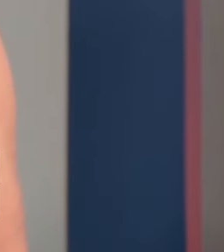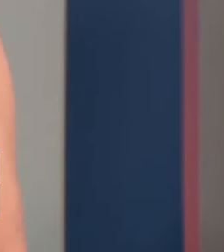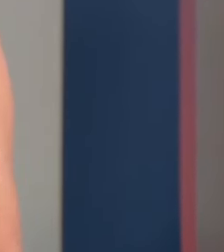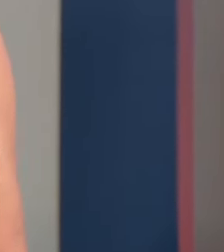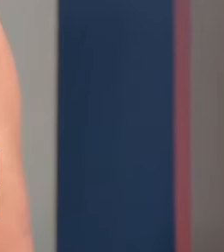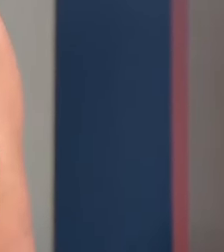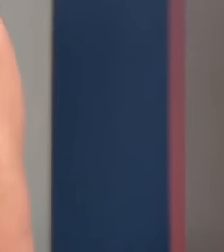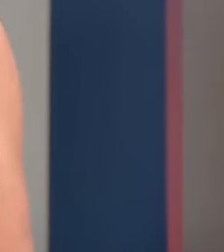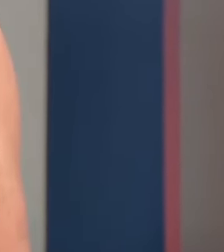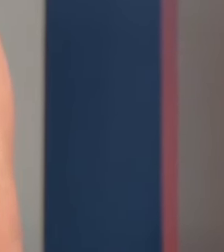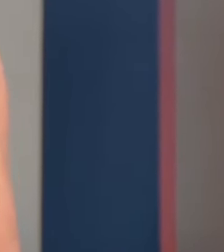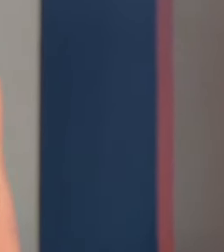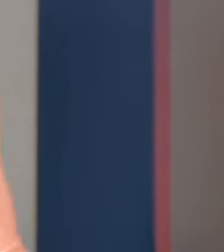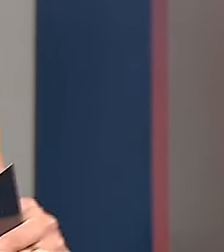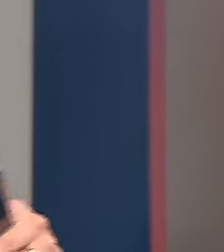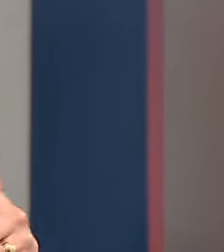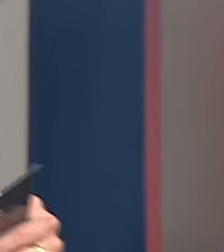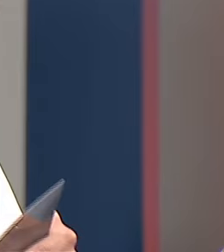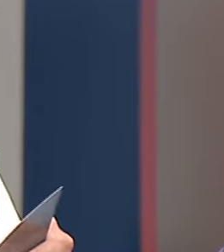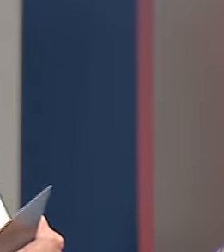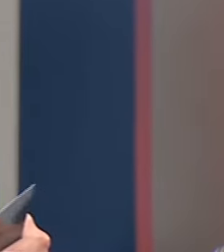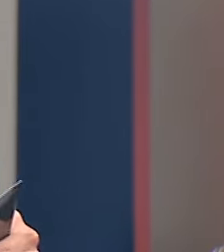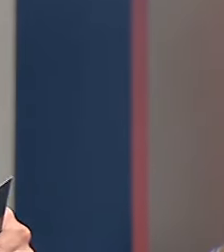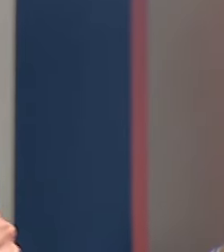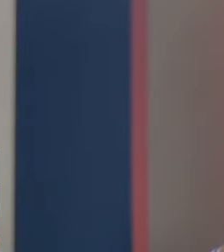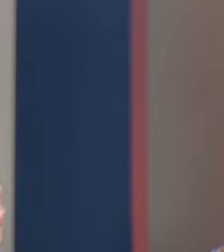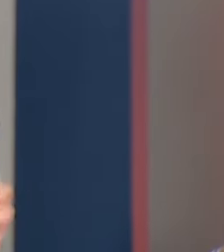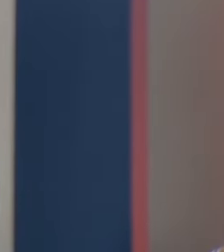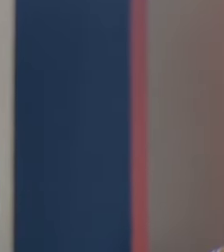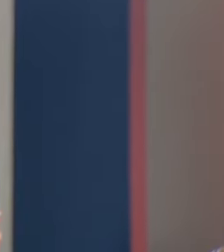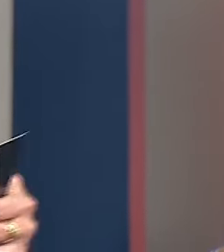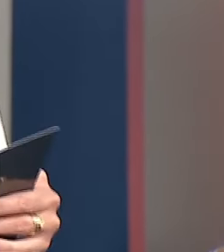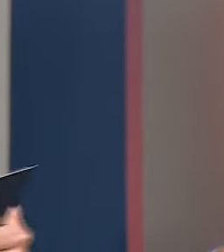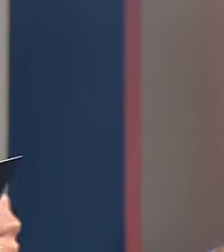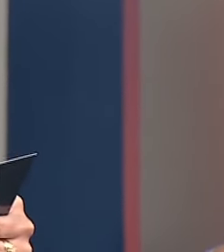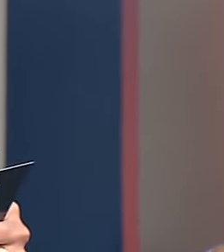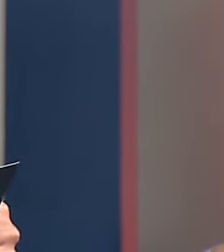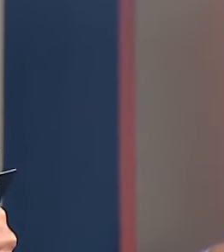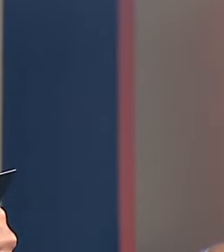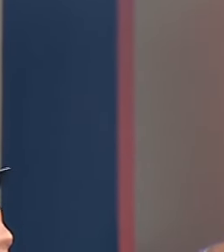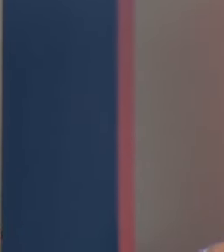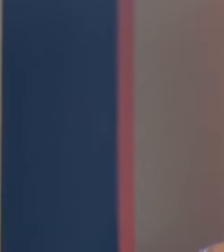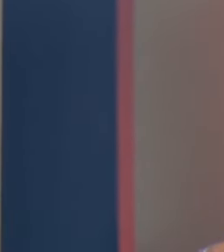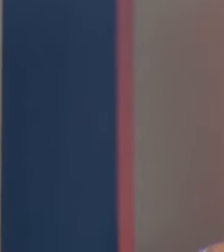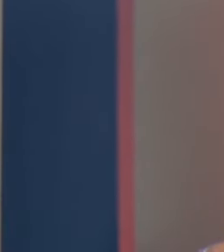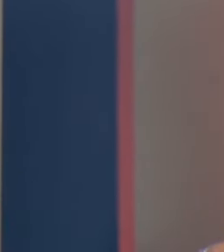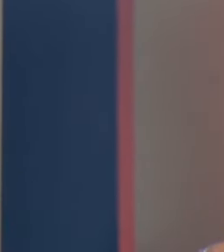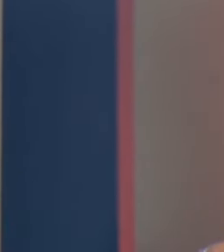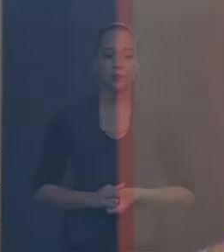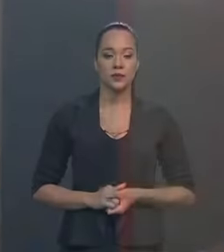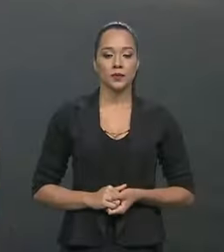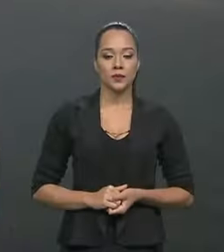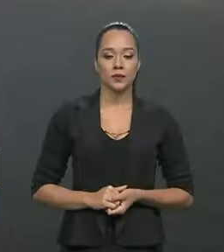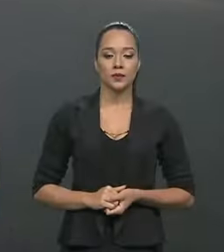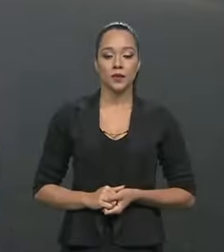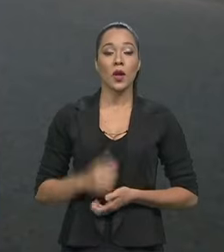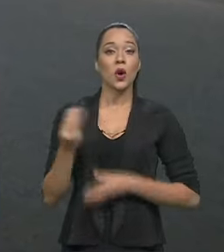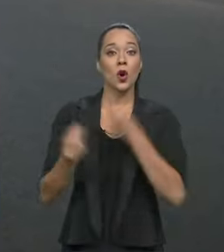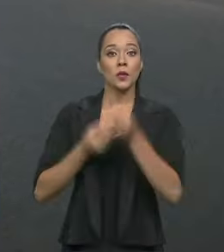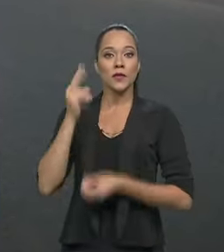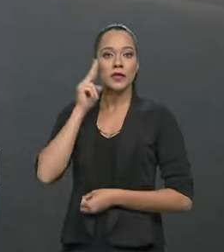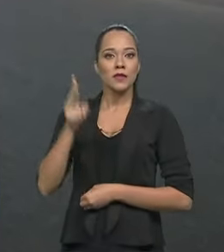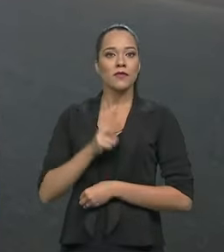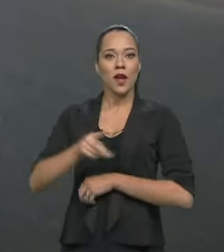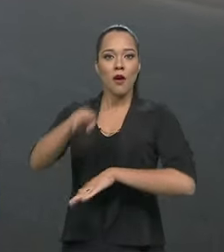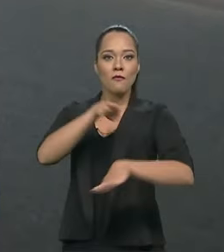da categoria. E eu queria saber um pouco, você que vem de uma categoria turbo, tem paixão pelo turbo, como é que você enxerga a Fórmula E?